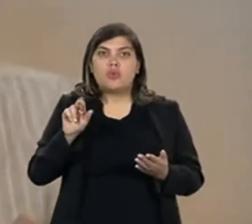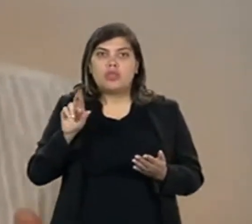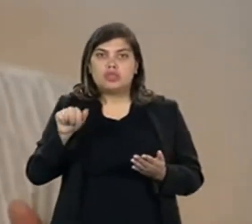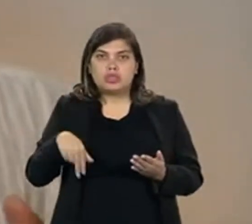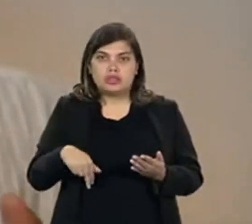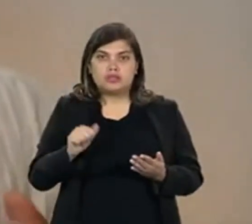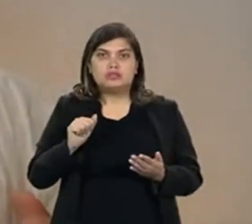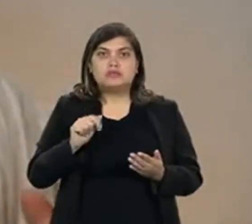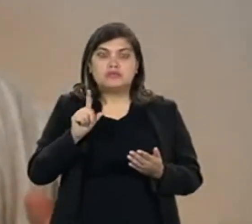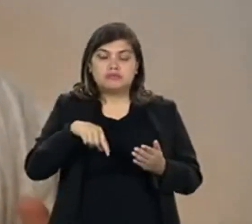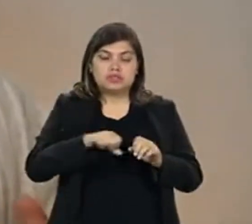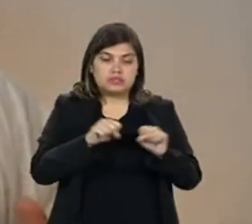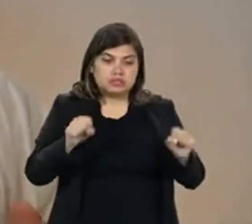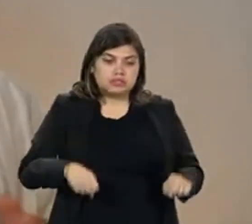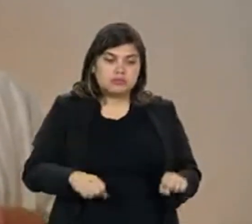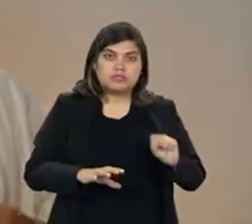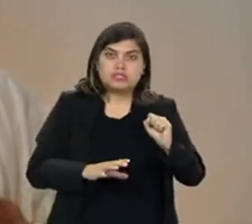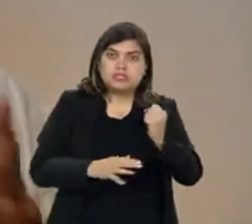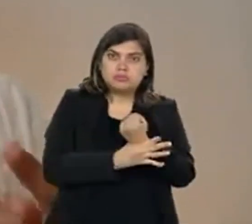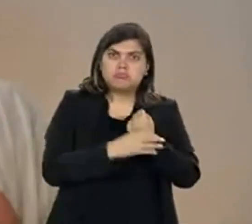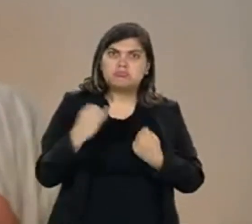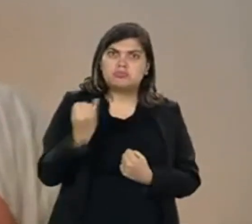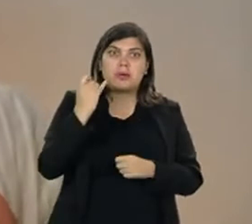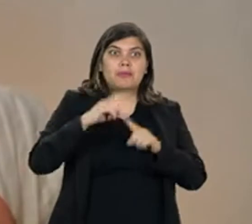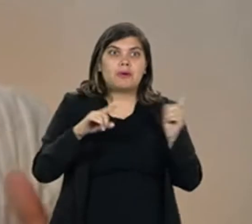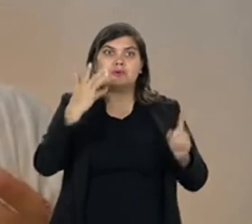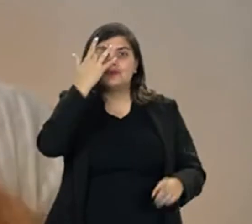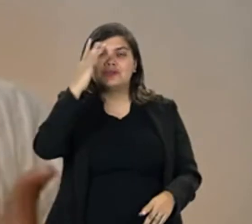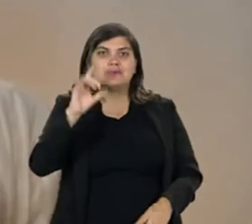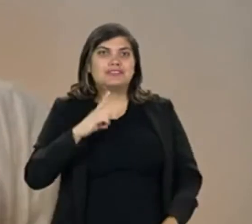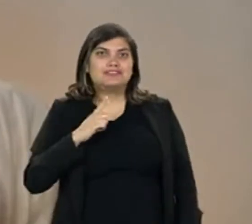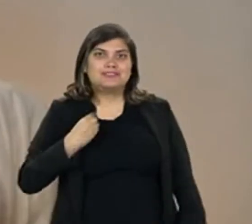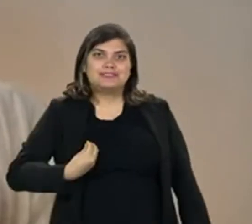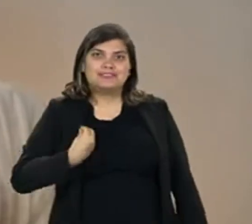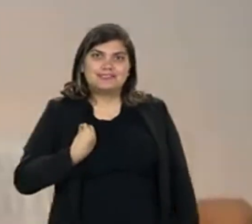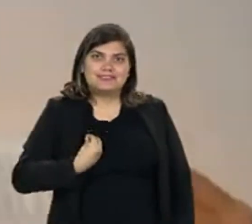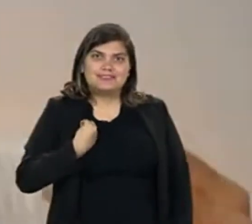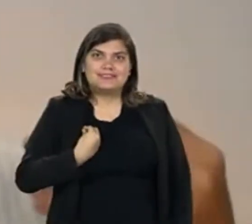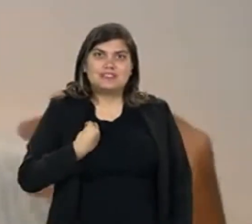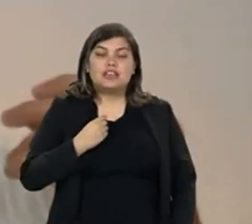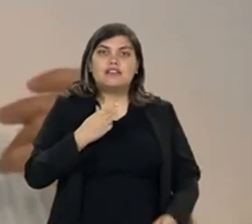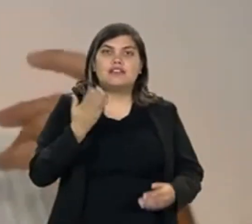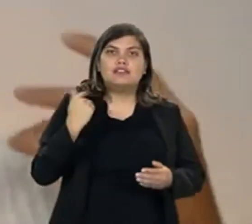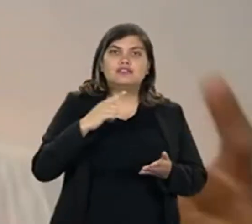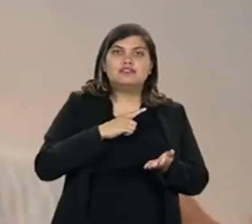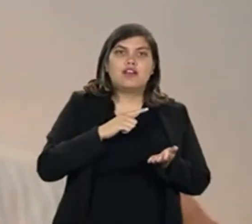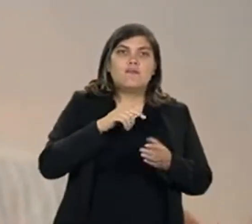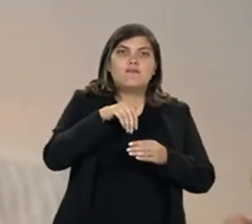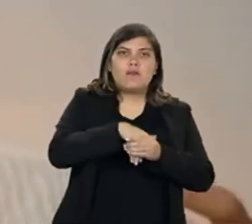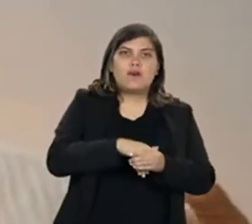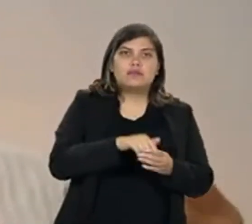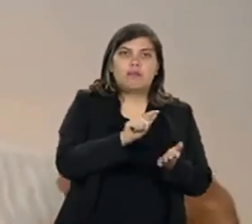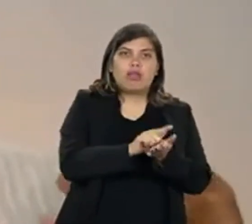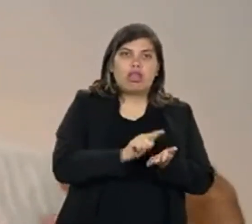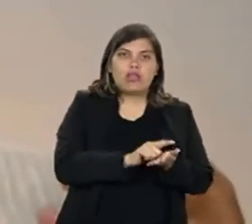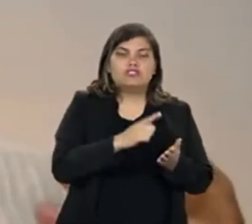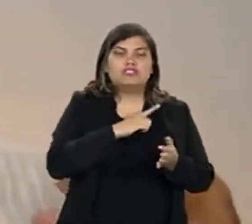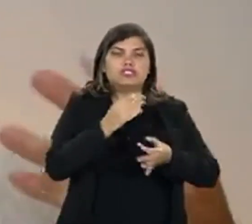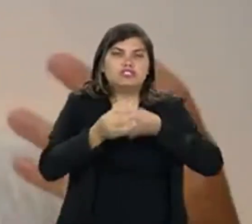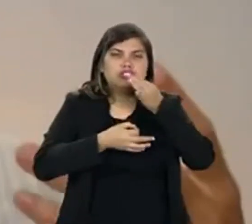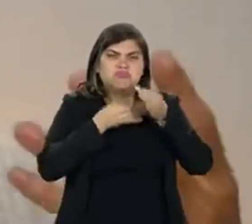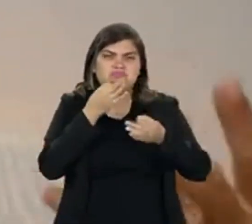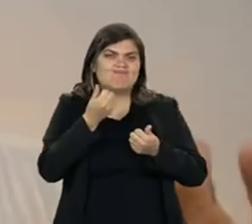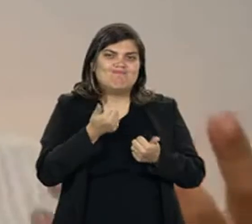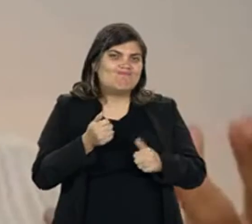mecanismo de segurança incrivelmente importante, mas que eu não sabia que existia. E há muita gente defendendo voto impresso, mas que